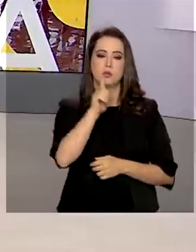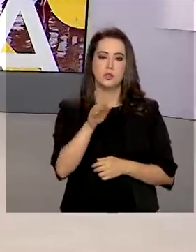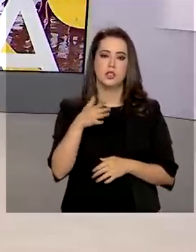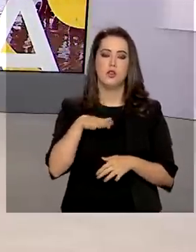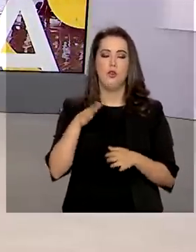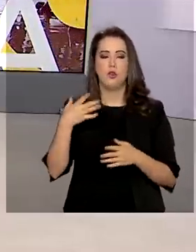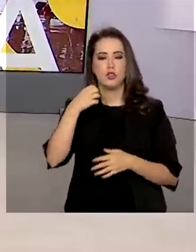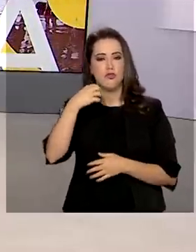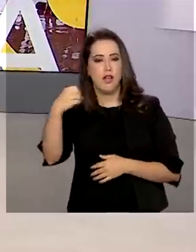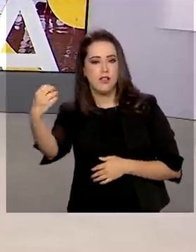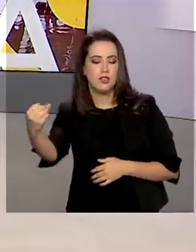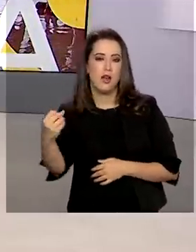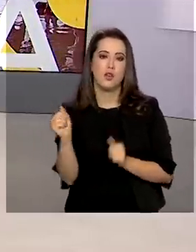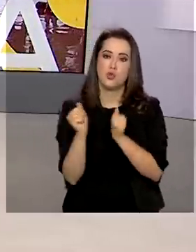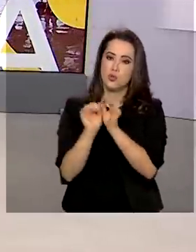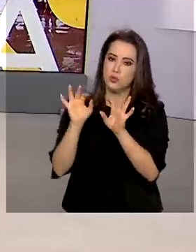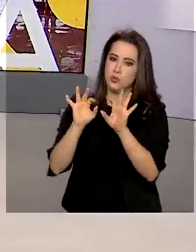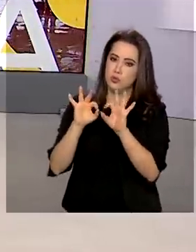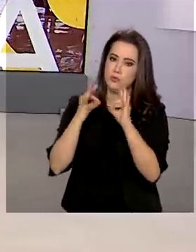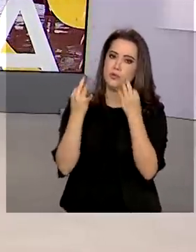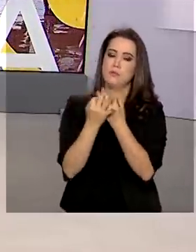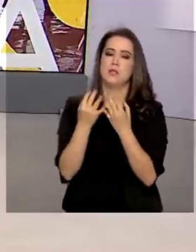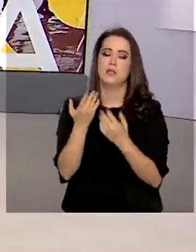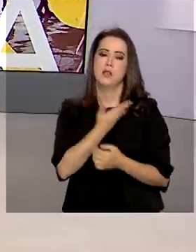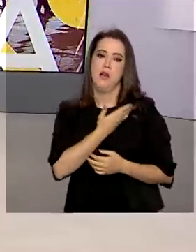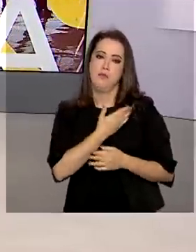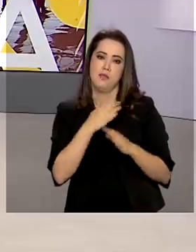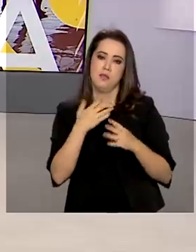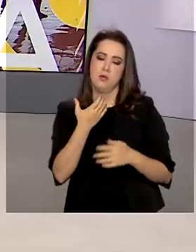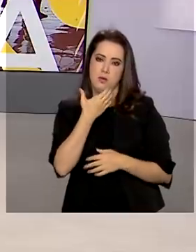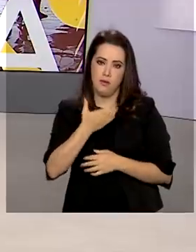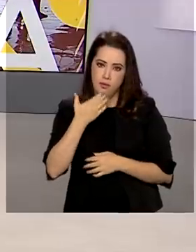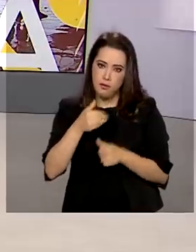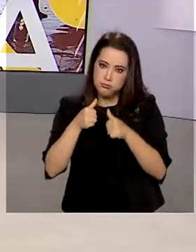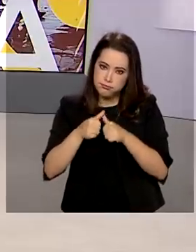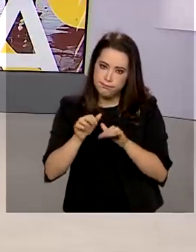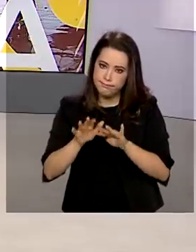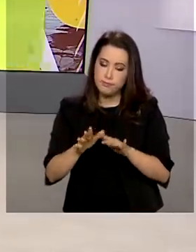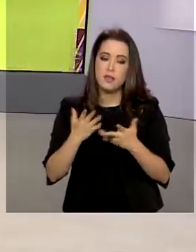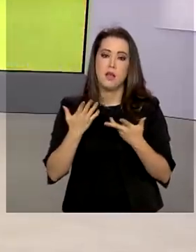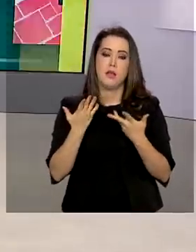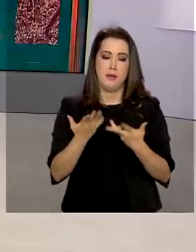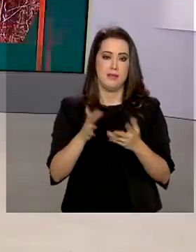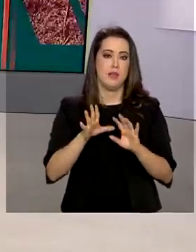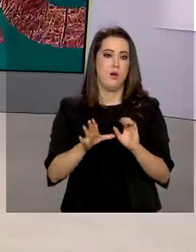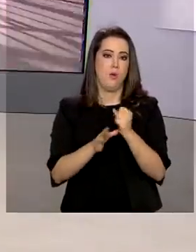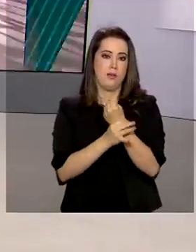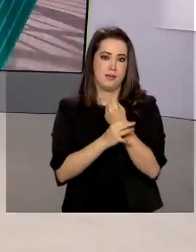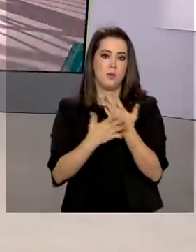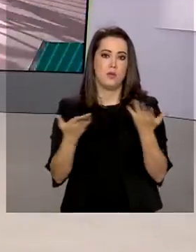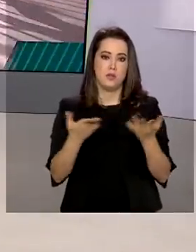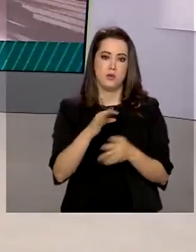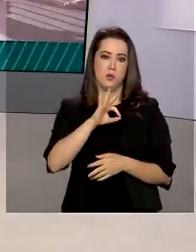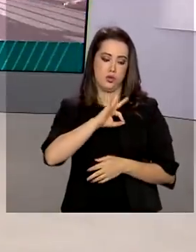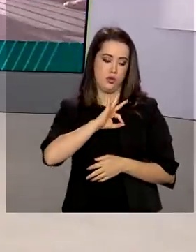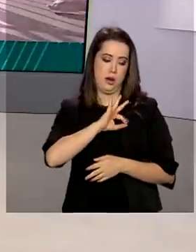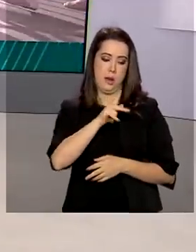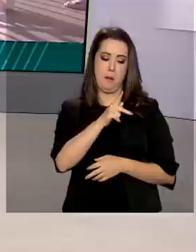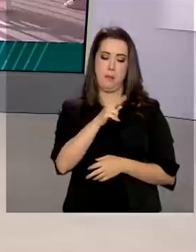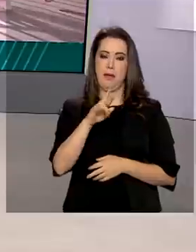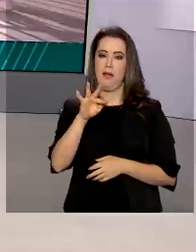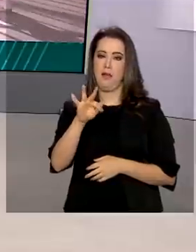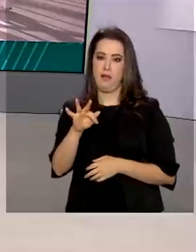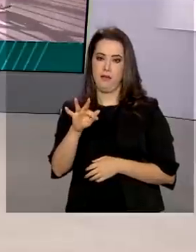Natal com a família e os amigos. Para garantir a segurança nas estradas, a Polícia Rodoviária Federal faz a operação rodovida.